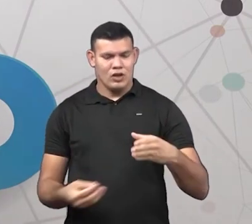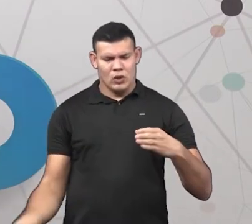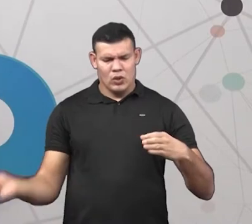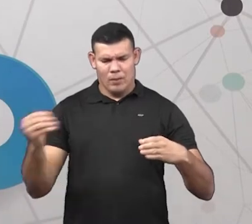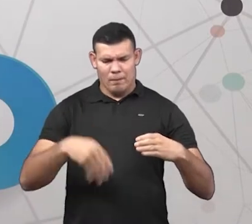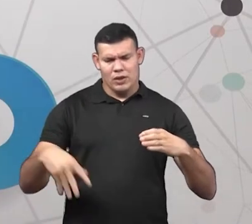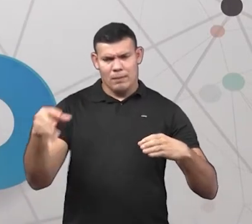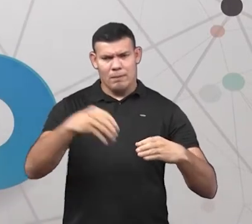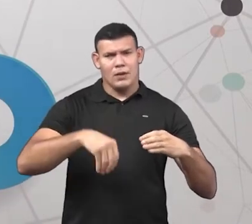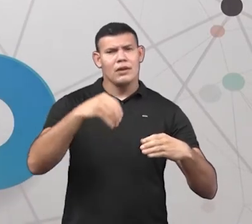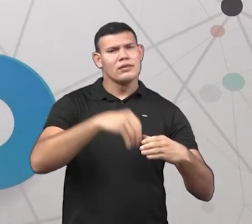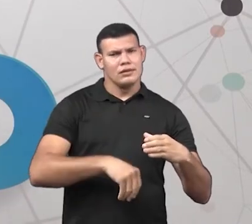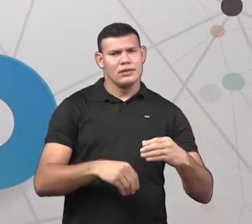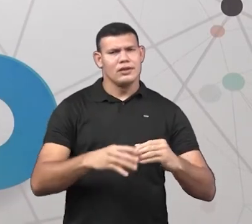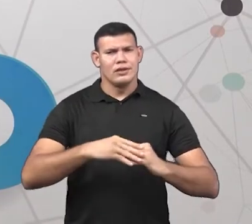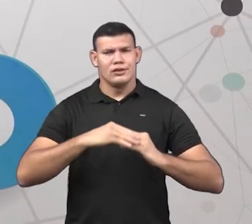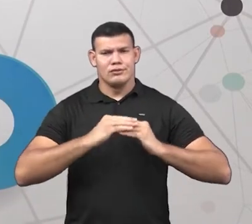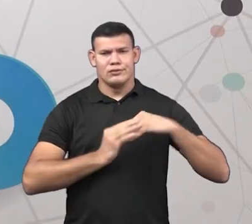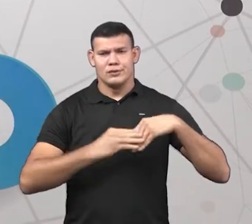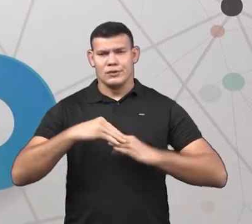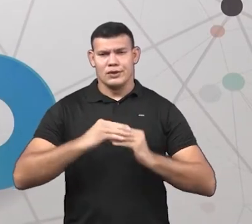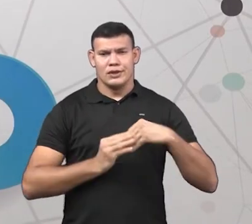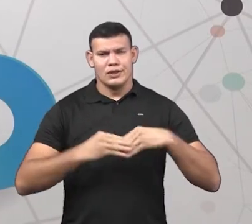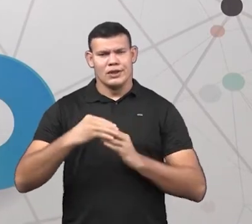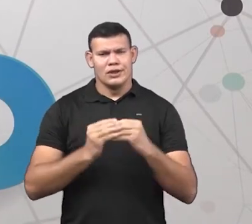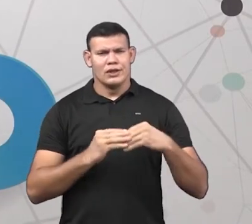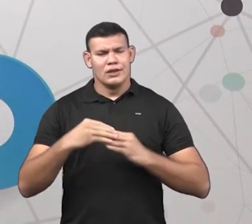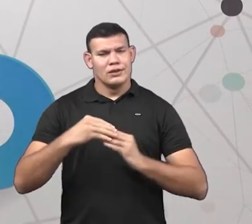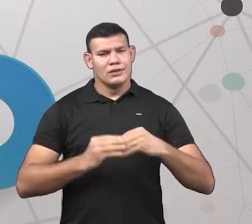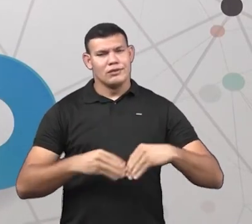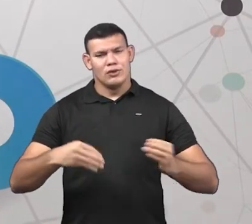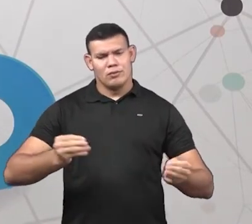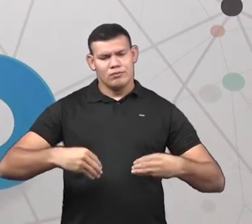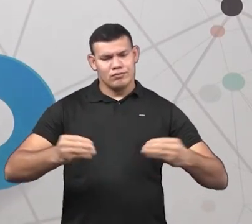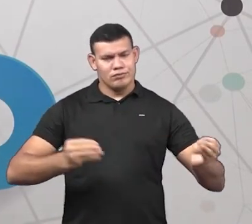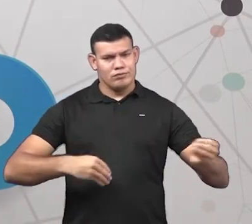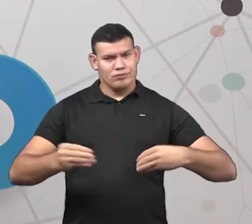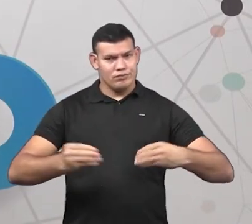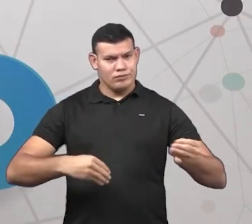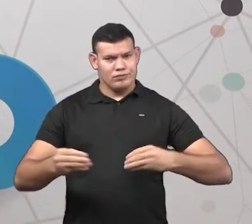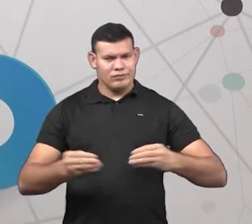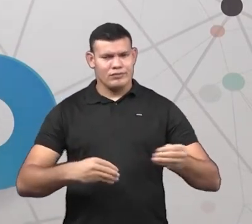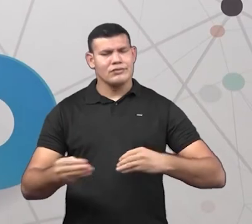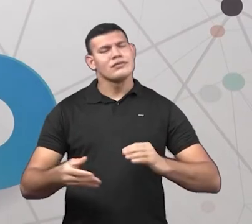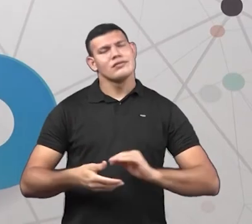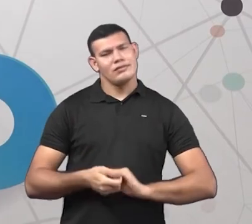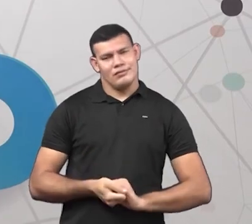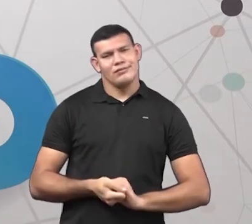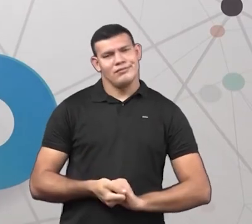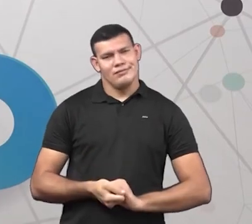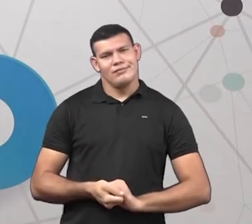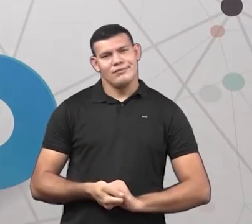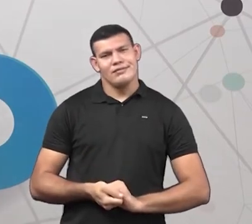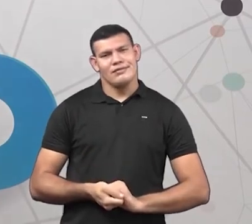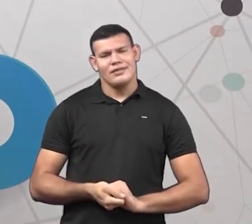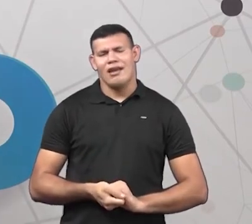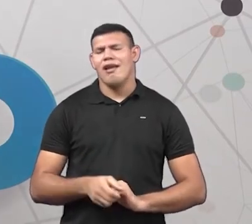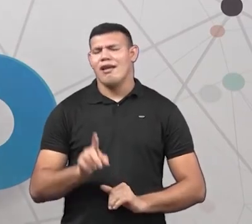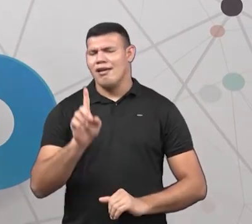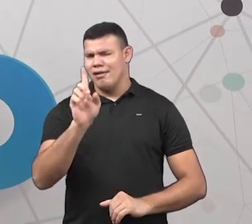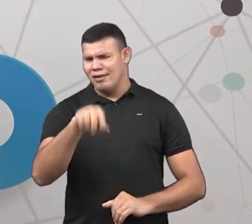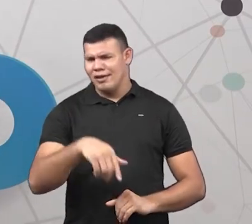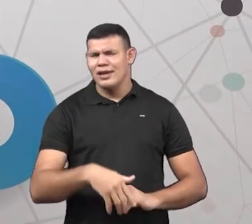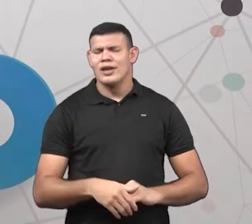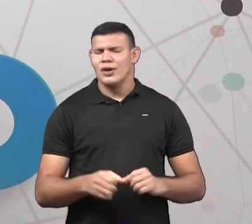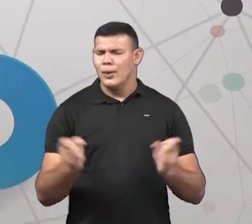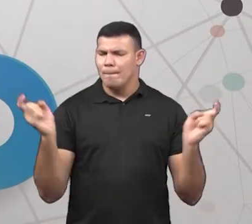objetos. Ela é de plástico. Ela é um plástico diferente, ó. Mais maleável. Então, uma série. Uma série de coisas dá